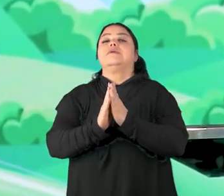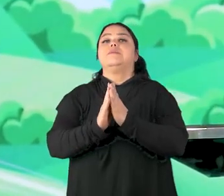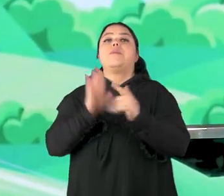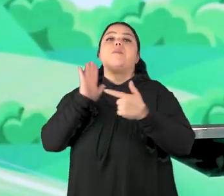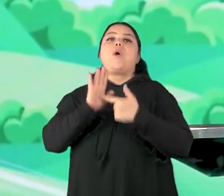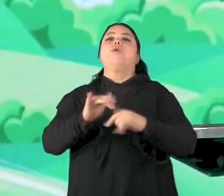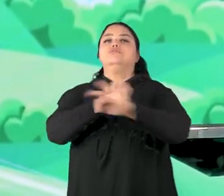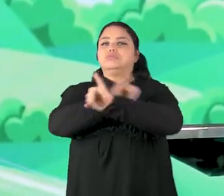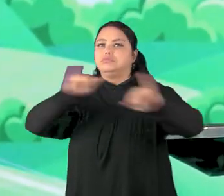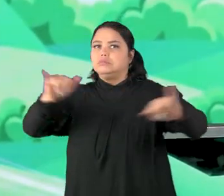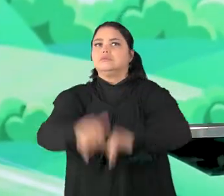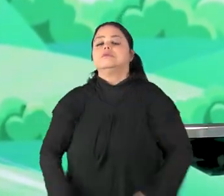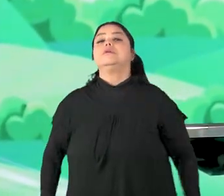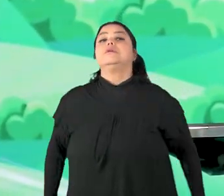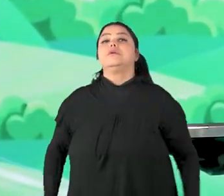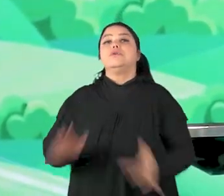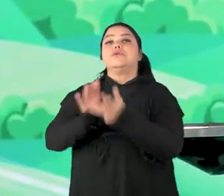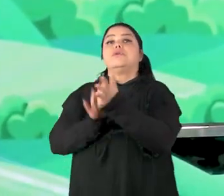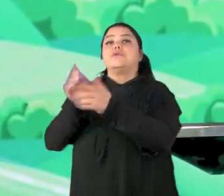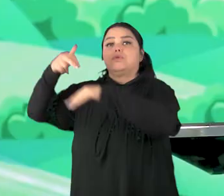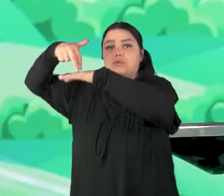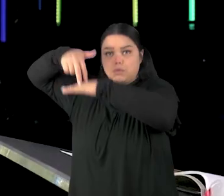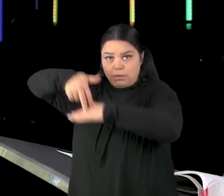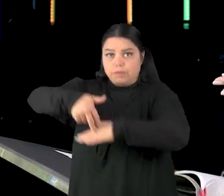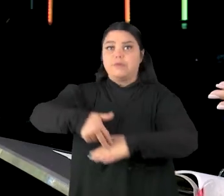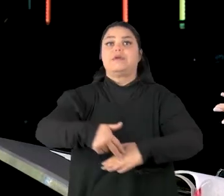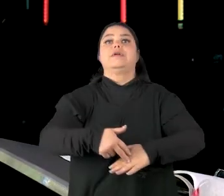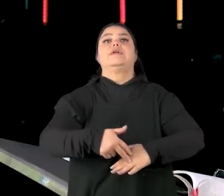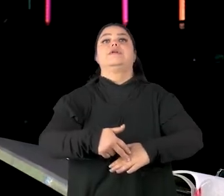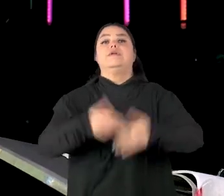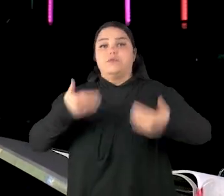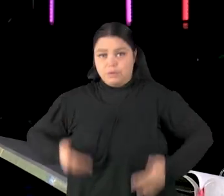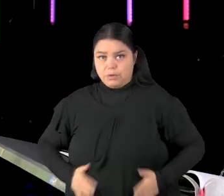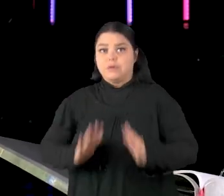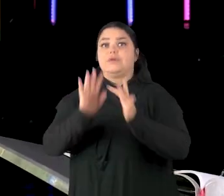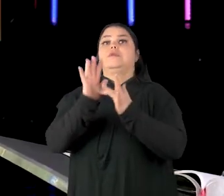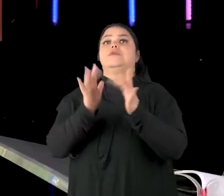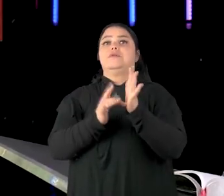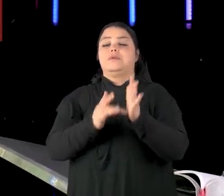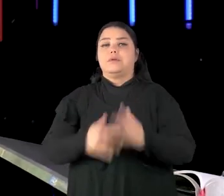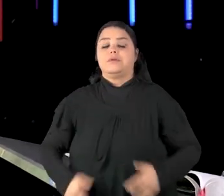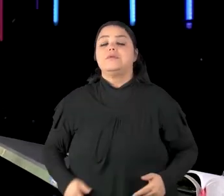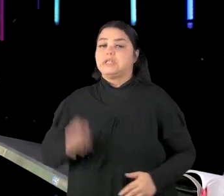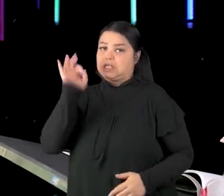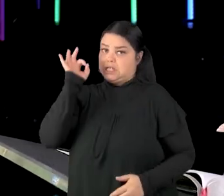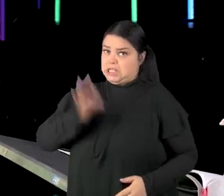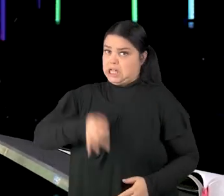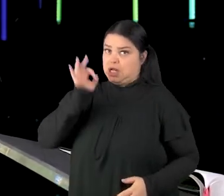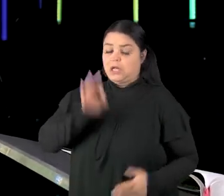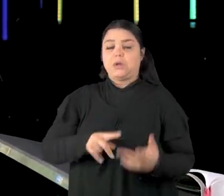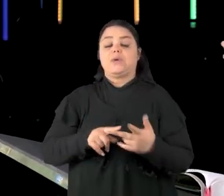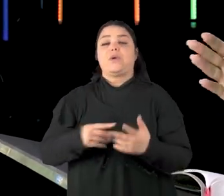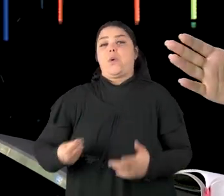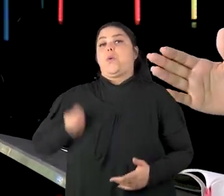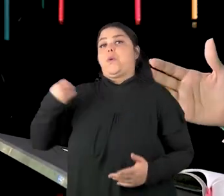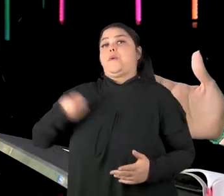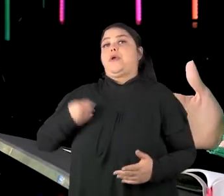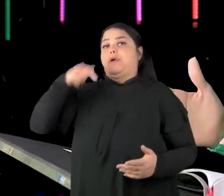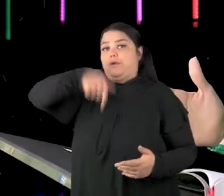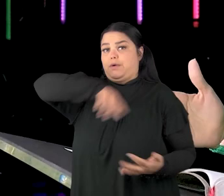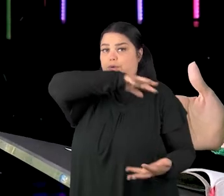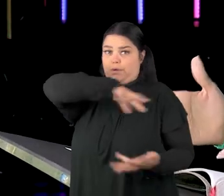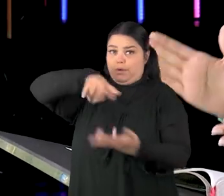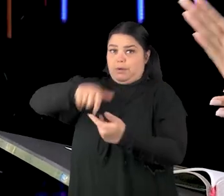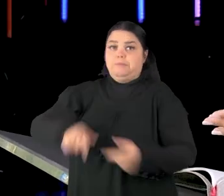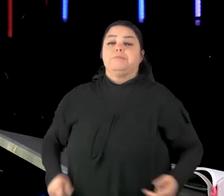anunciando que ele viria. Então Jesus, ele nasceu, correto? Ele viveu aqui